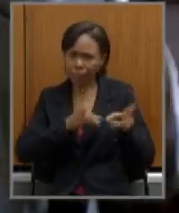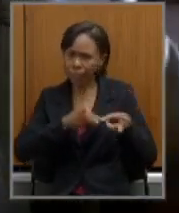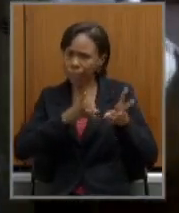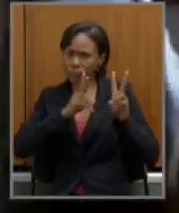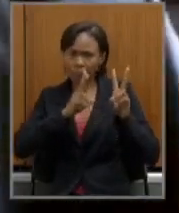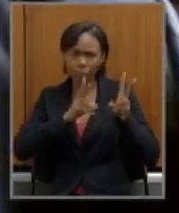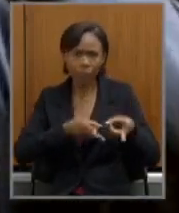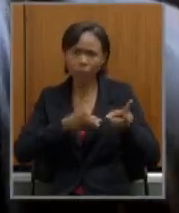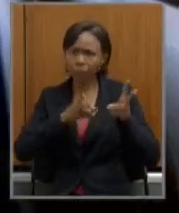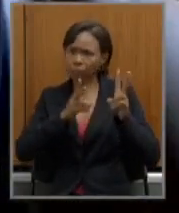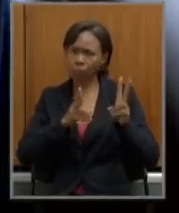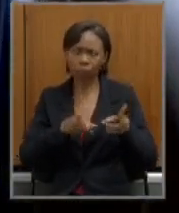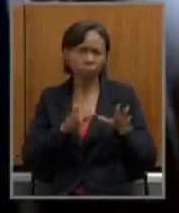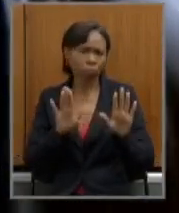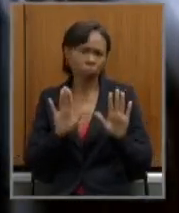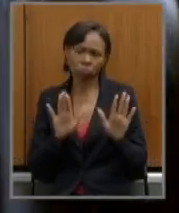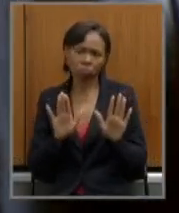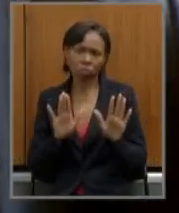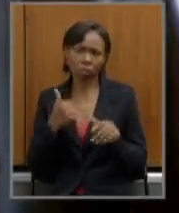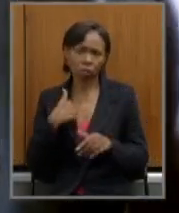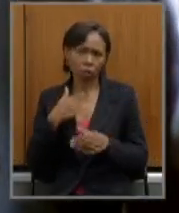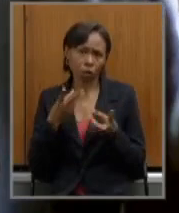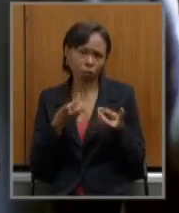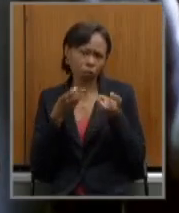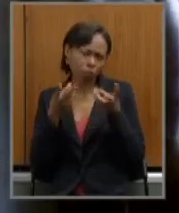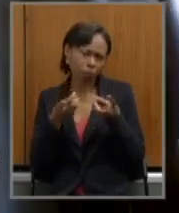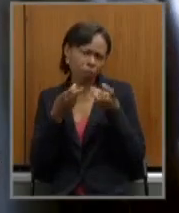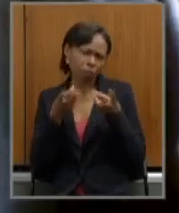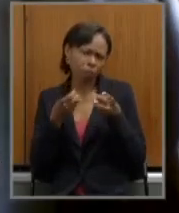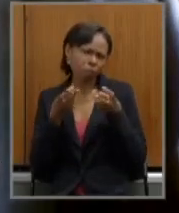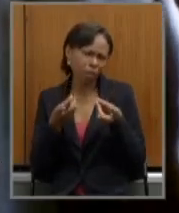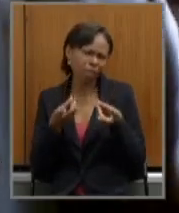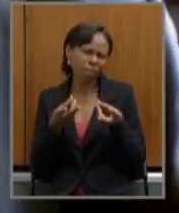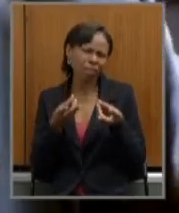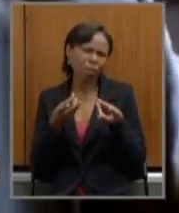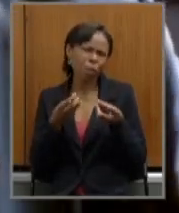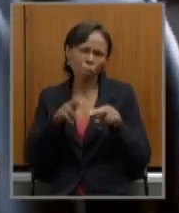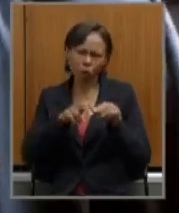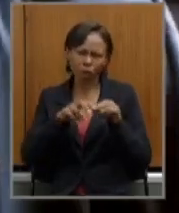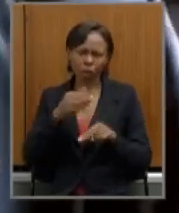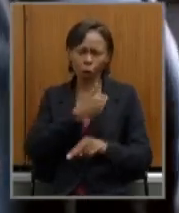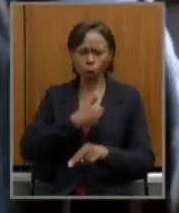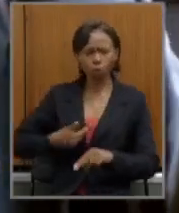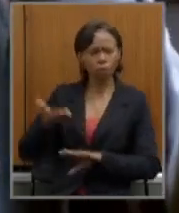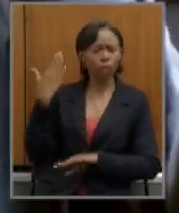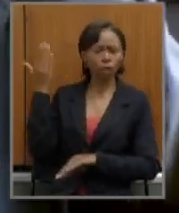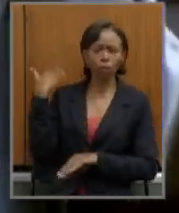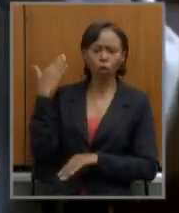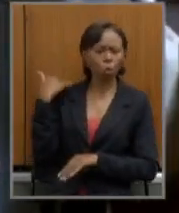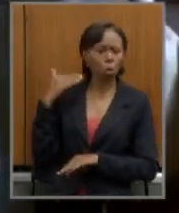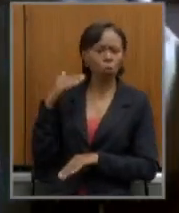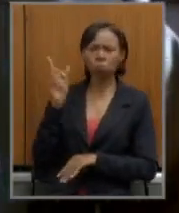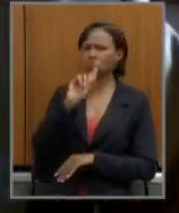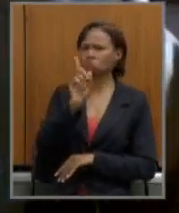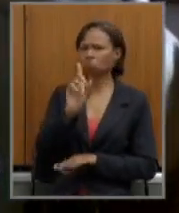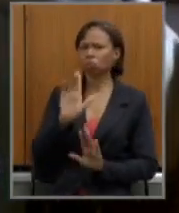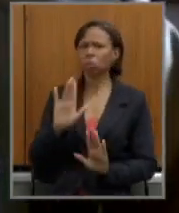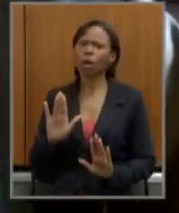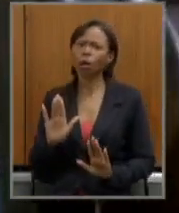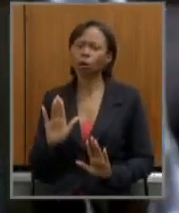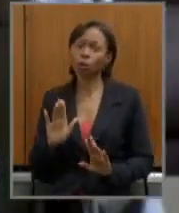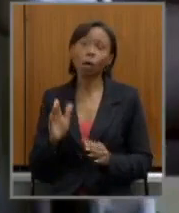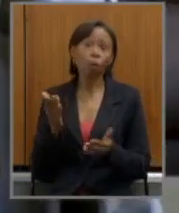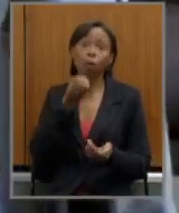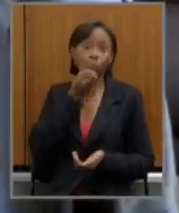pelo que eu ouço muito pela incunha de governos anteriores não pode ser até pelos bons